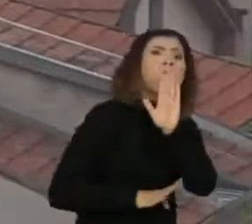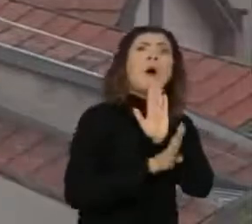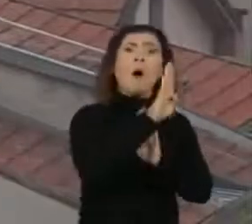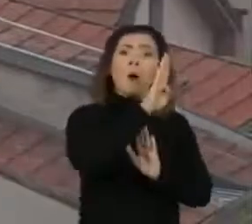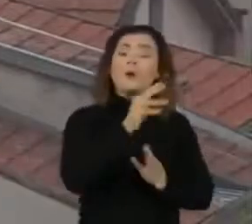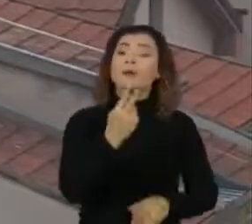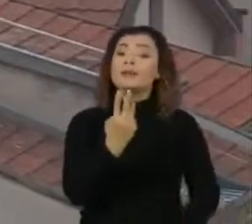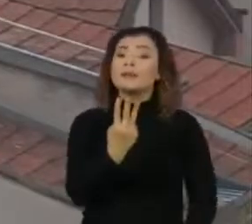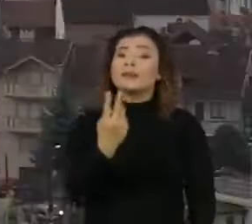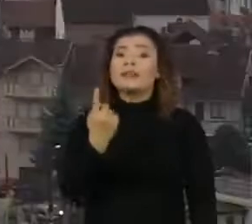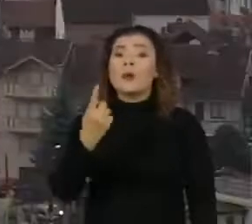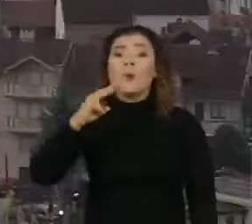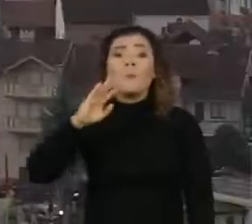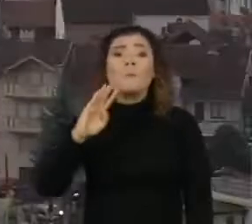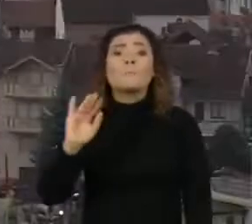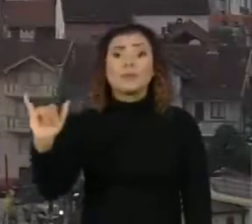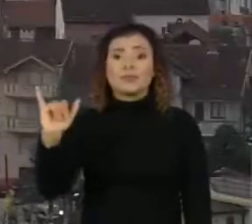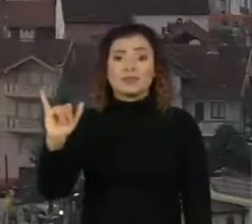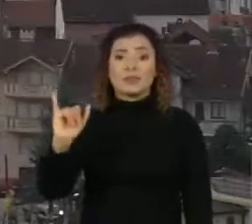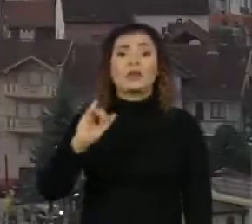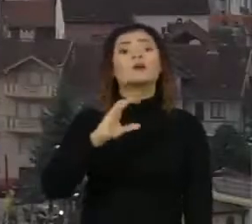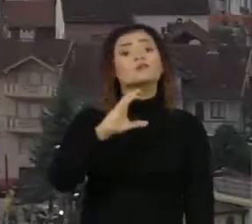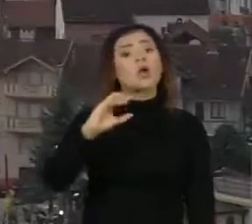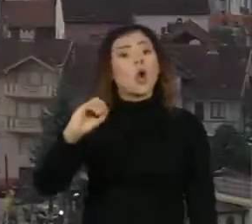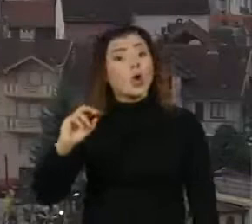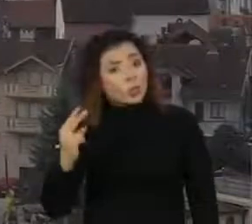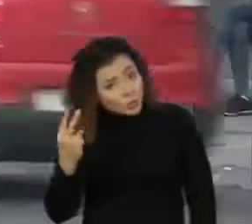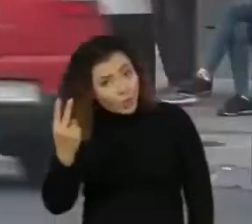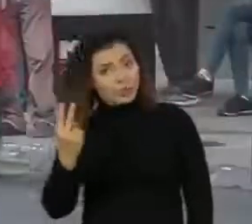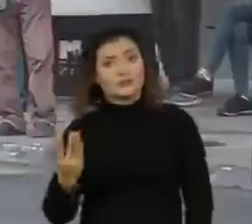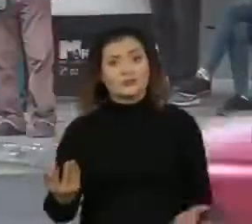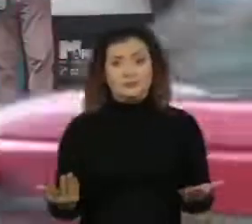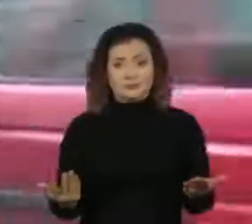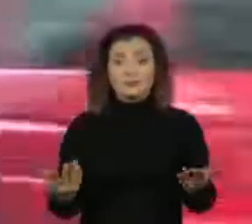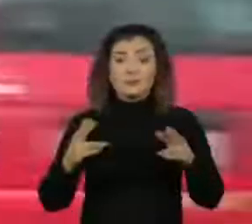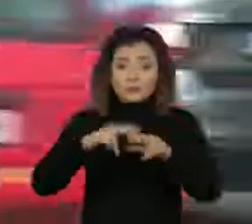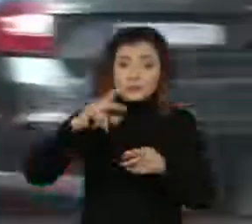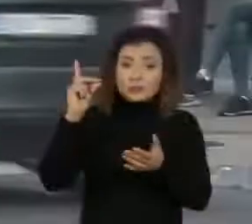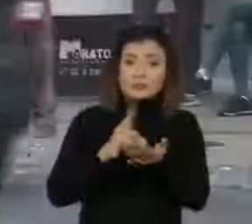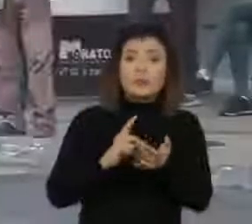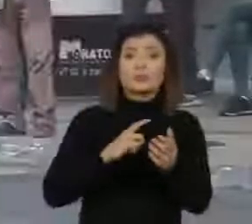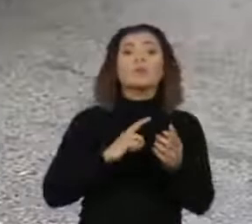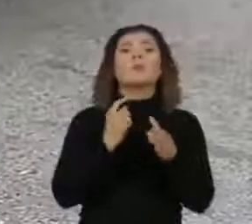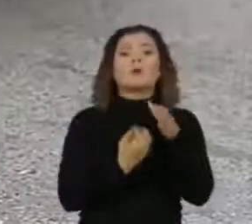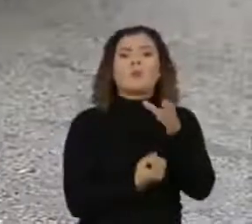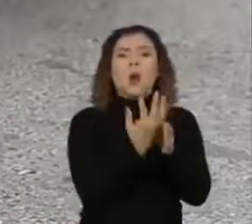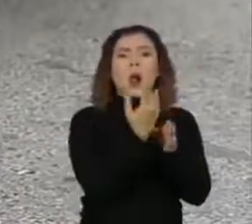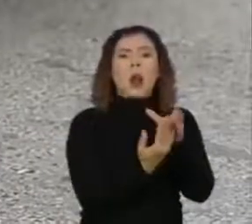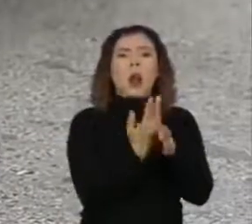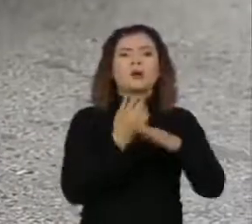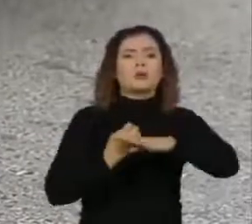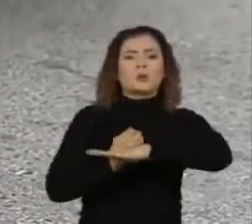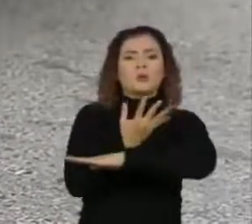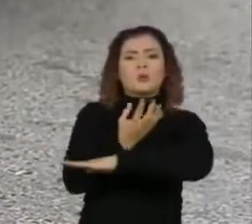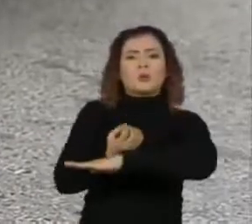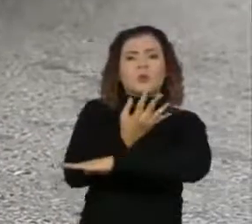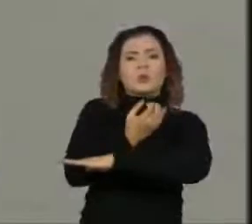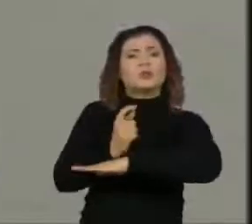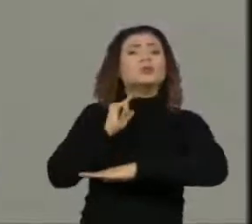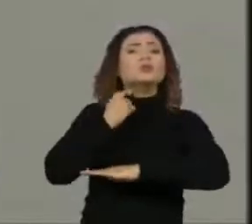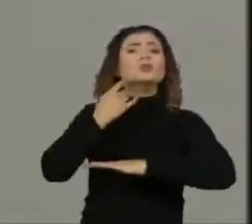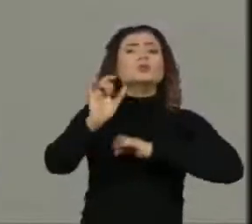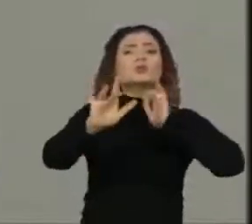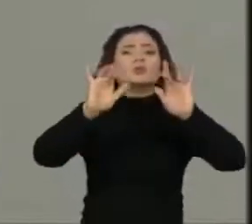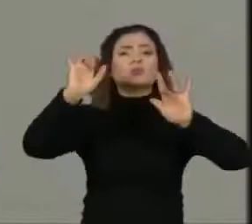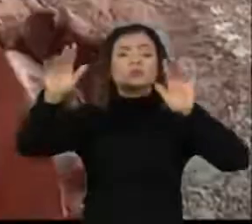mais de 31 bilhões de toneladas de dióxido de carbono para a atmosfera, resultado da queima de combustíveis fósseis usados no transporte,